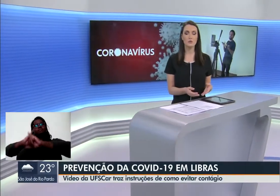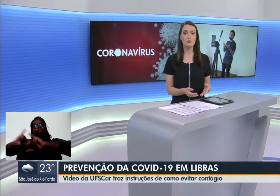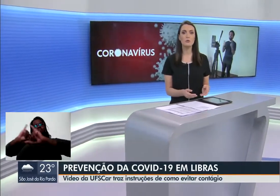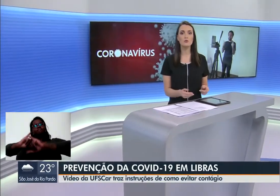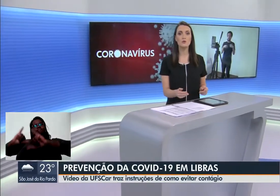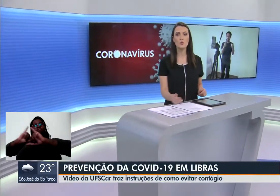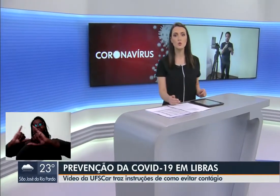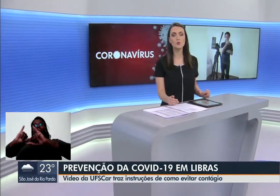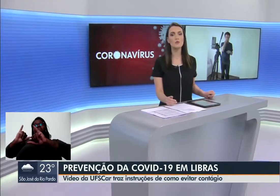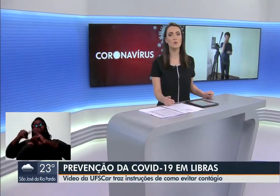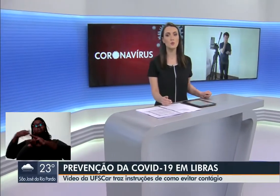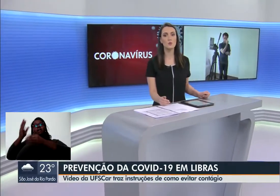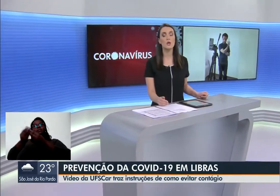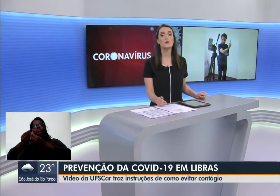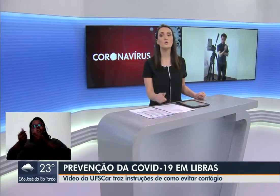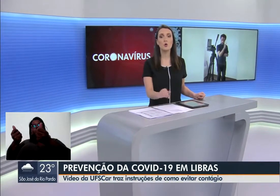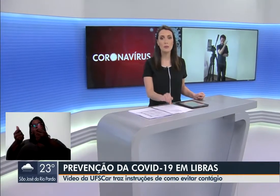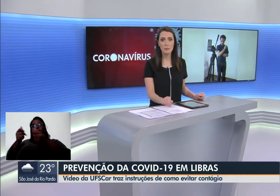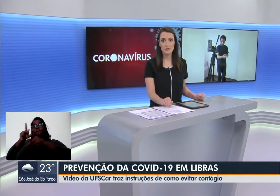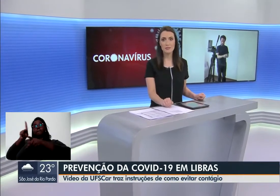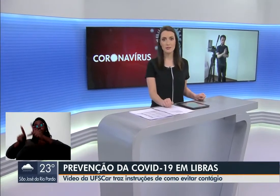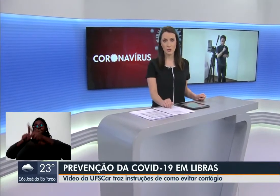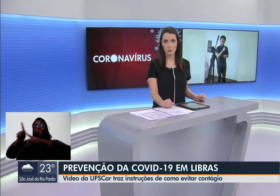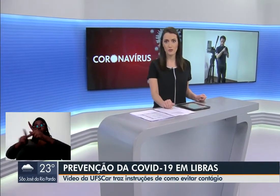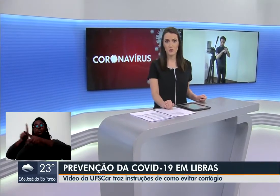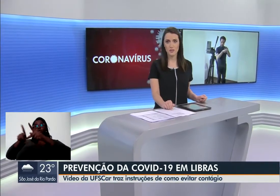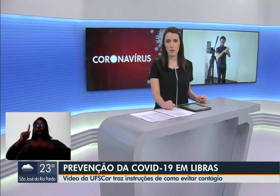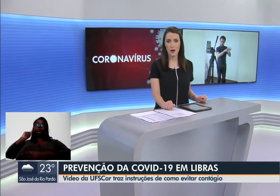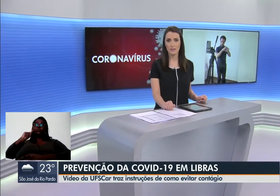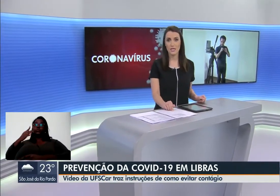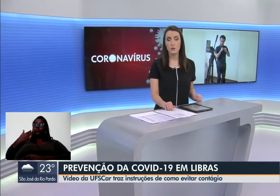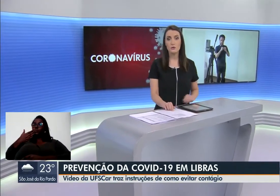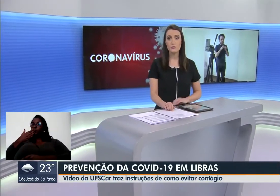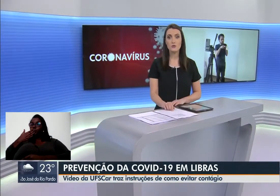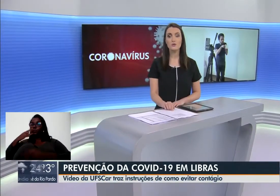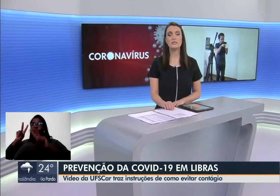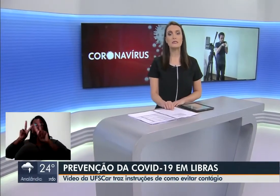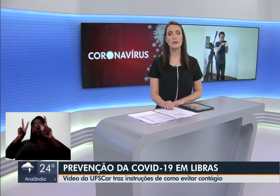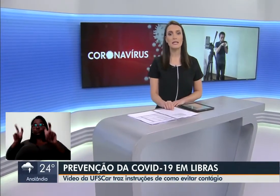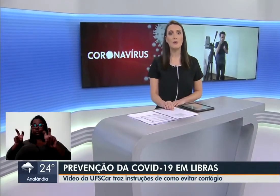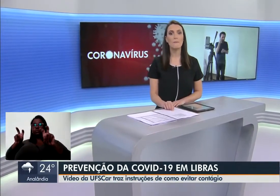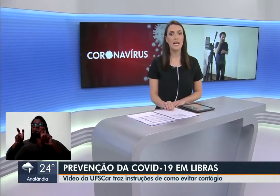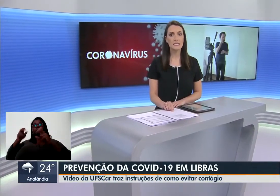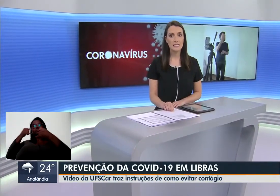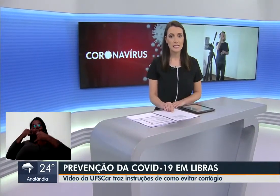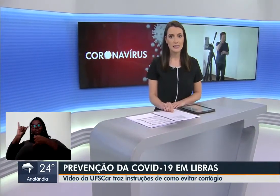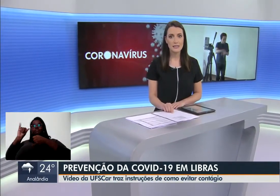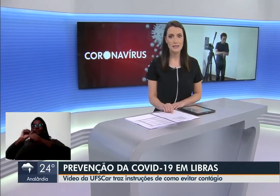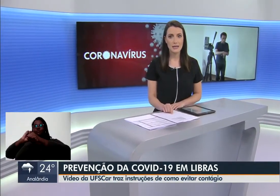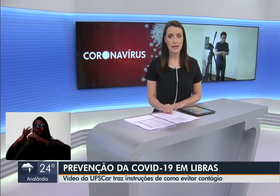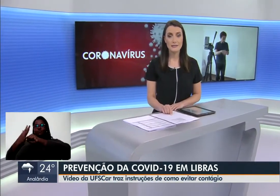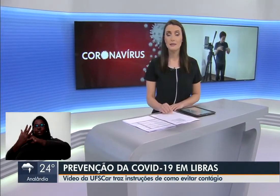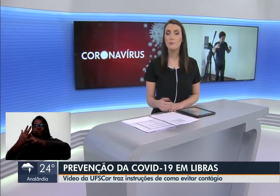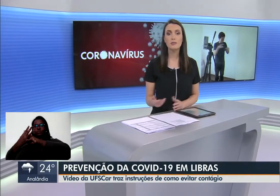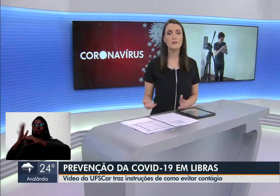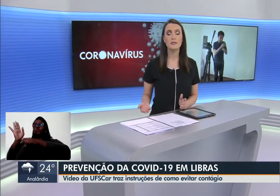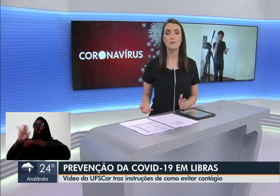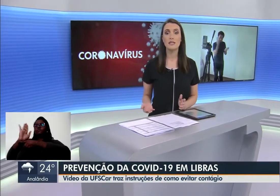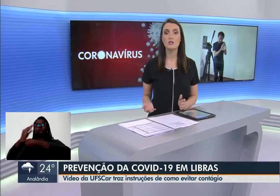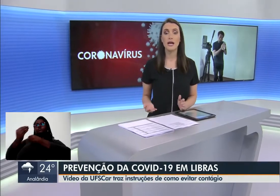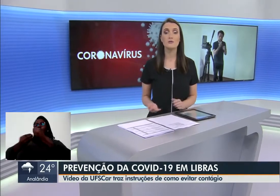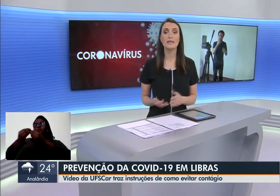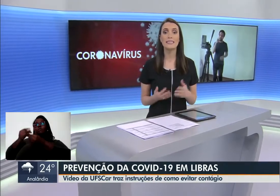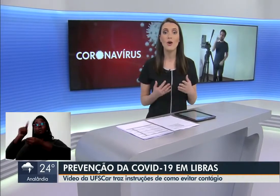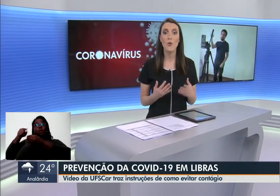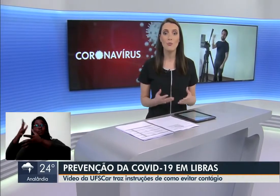qualidade o público de surdos e mudos sobre a prevenção da Covid-19. Os vídeos são na língua brasileira de sinais e podem